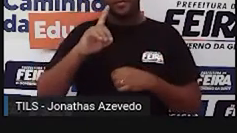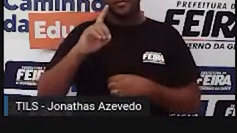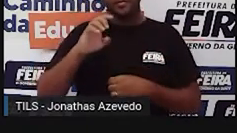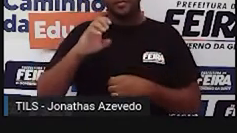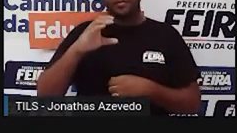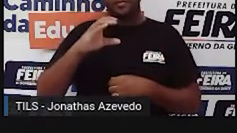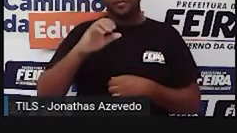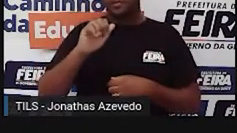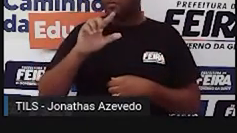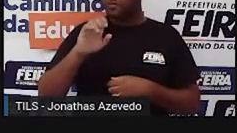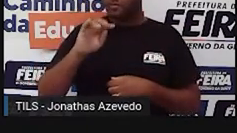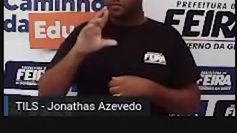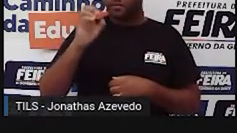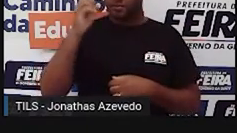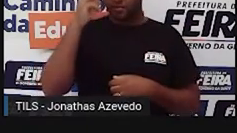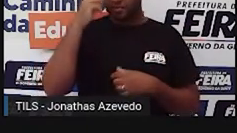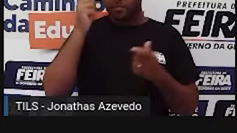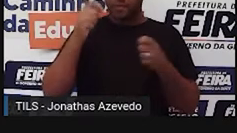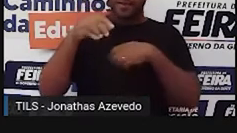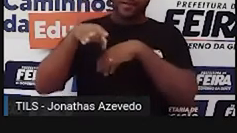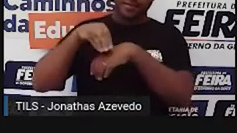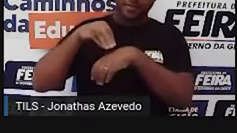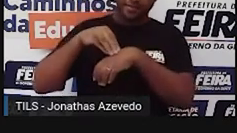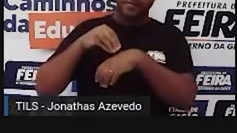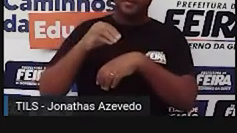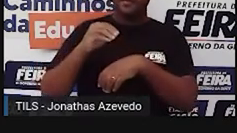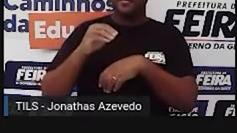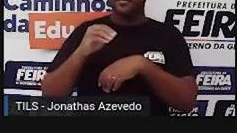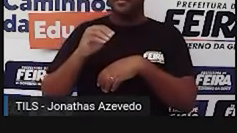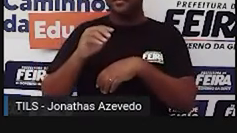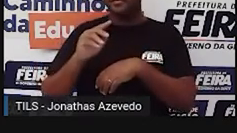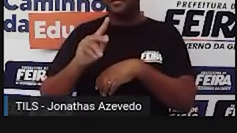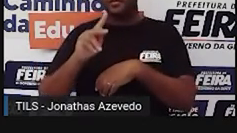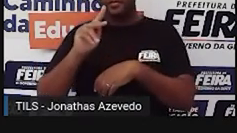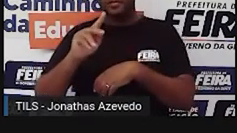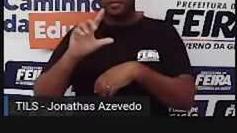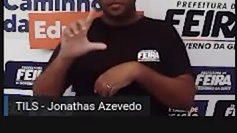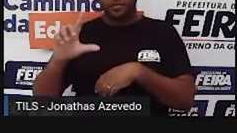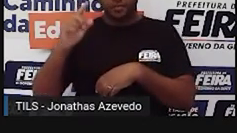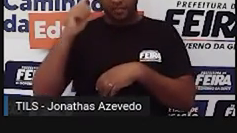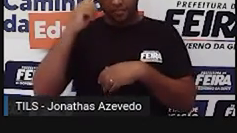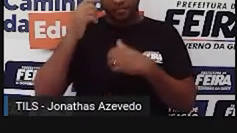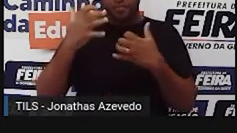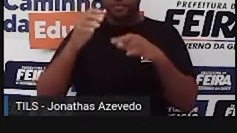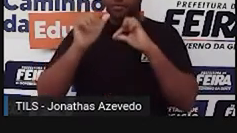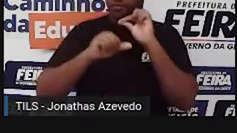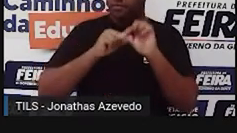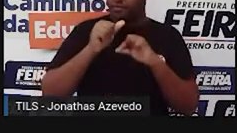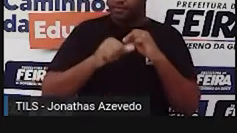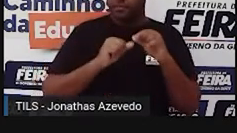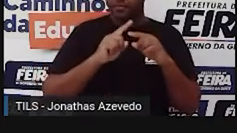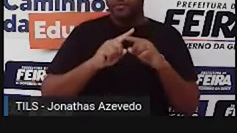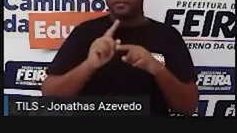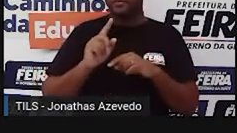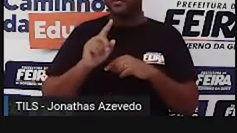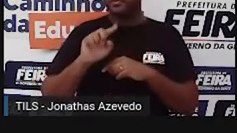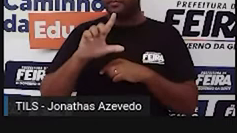por exemplo. Eu posso pegar ali um quilolitro e mudar para litro, por exemplo.